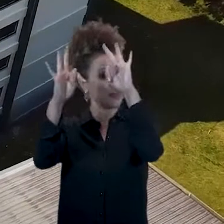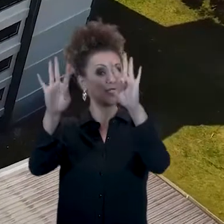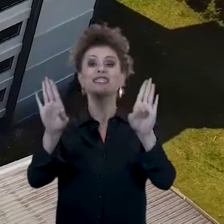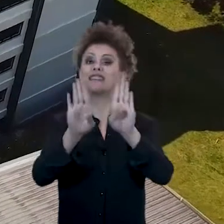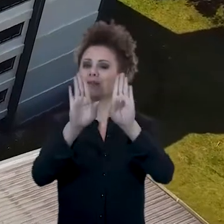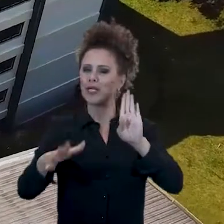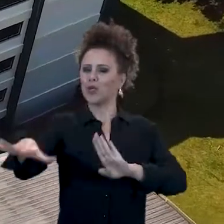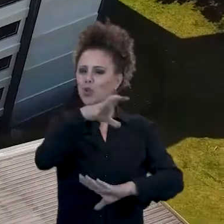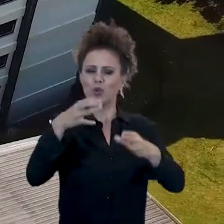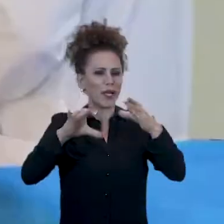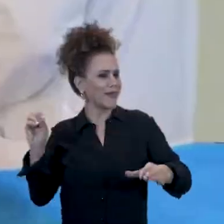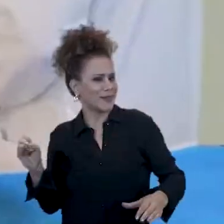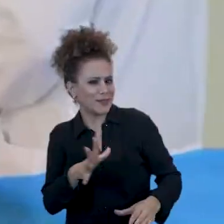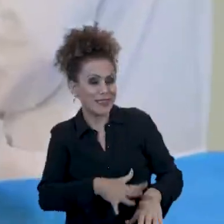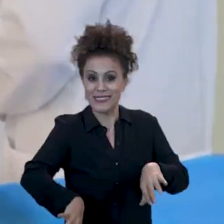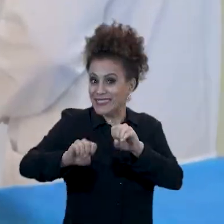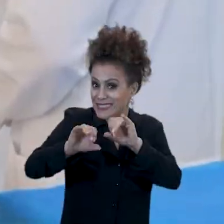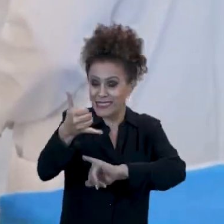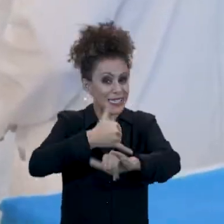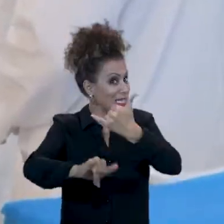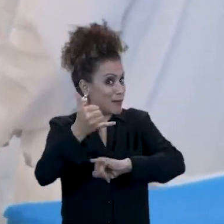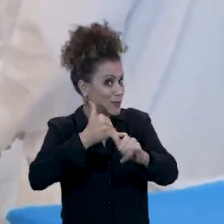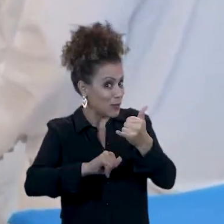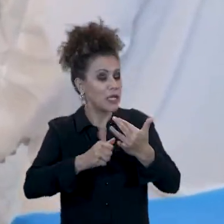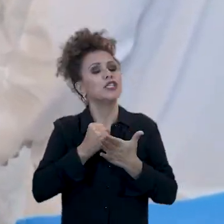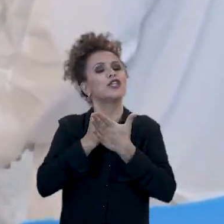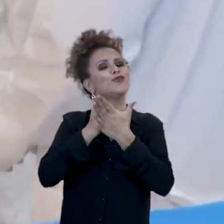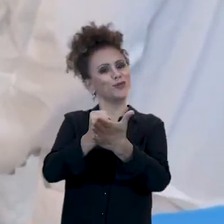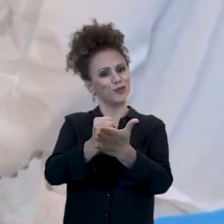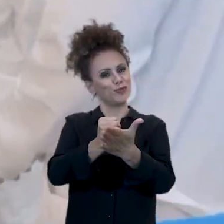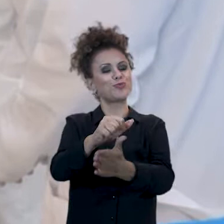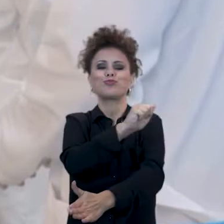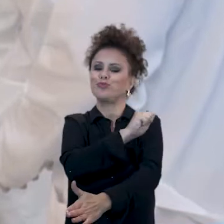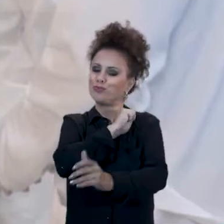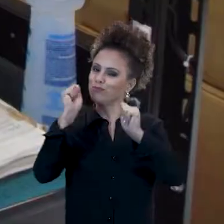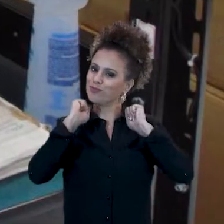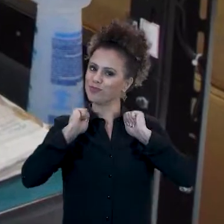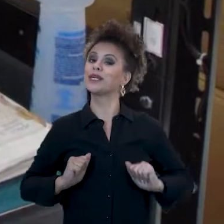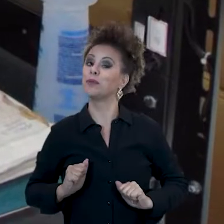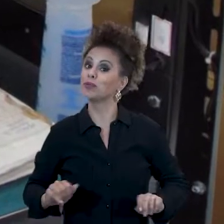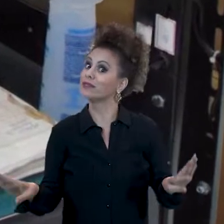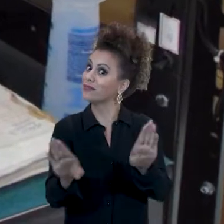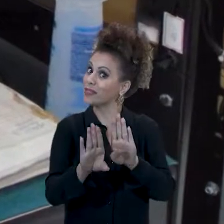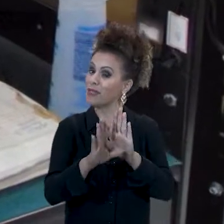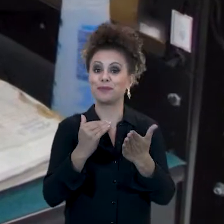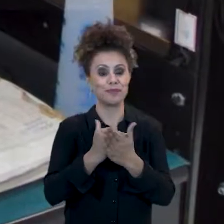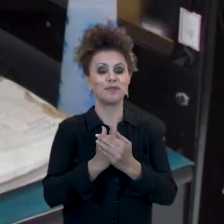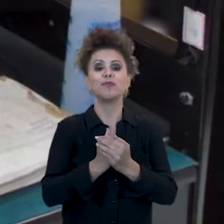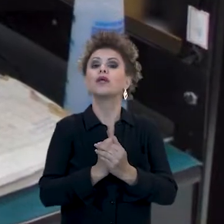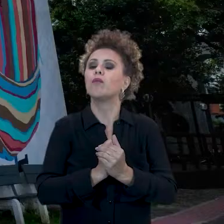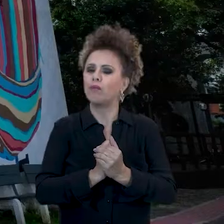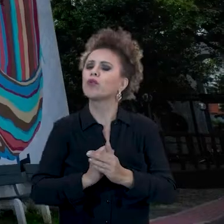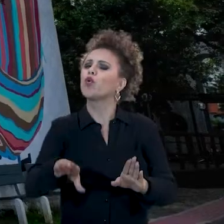avançadas, como espaços inovadores de ensino e laboratórios, e dão suporte aos estudantes por meio de apoios como bolsas e